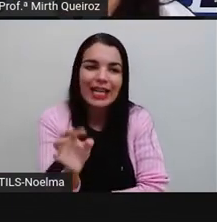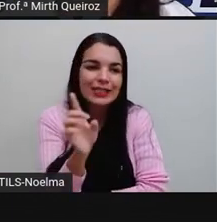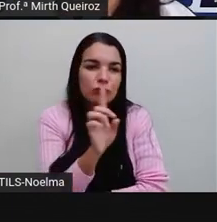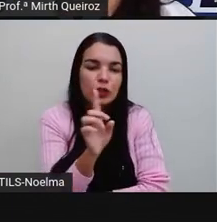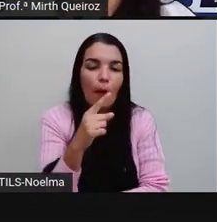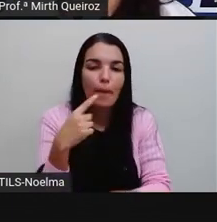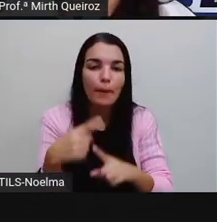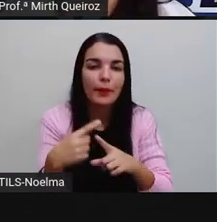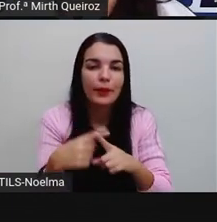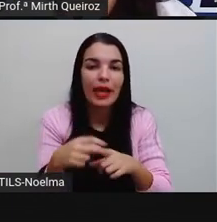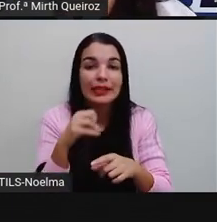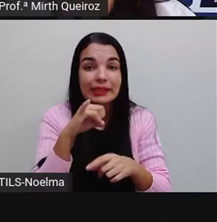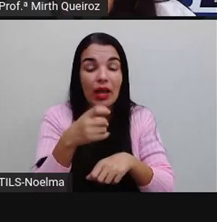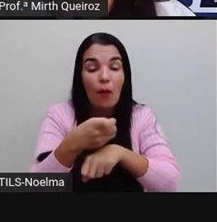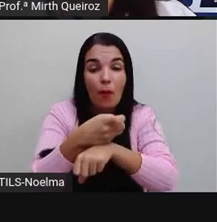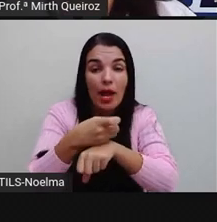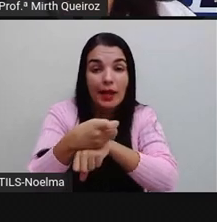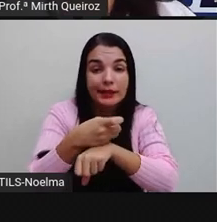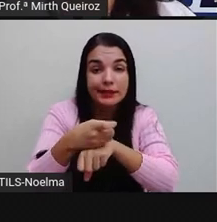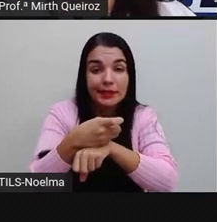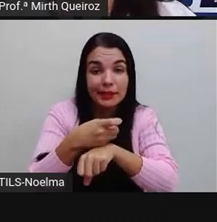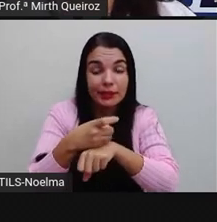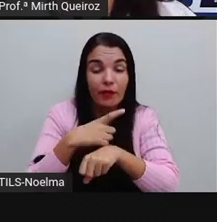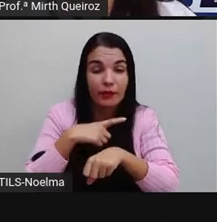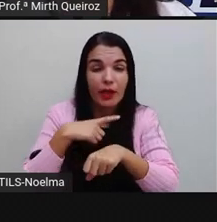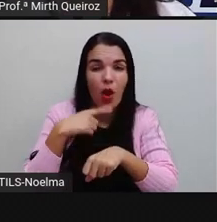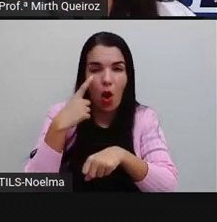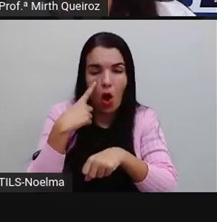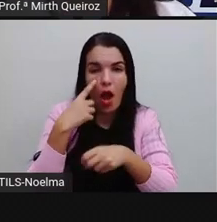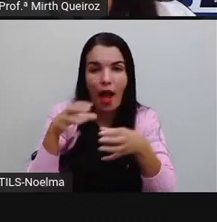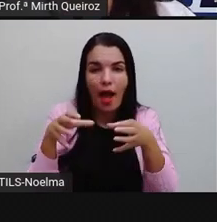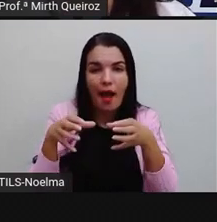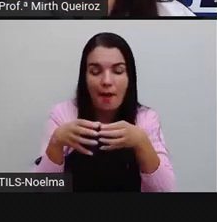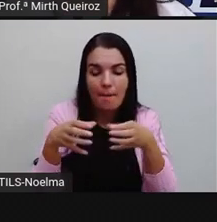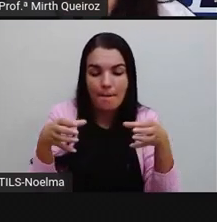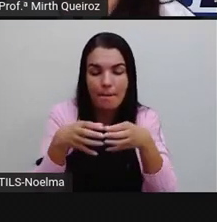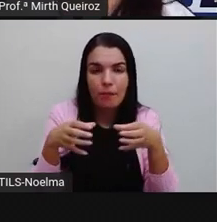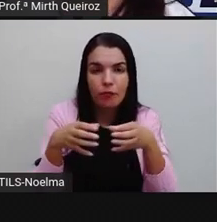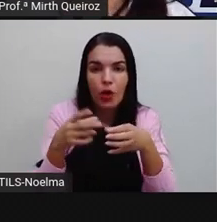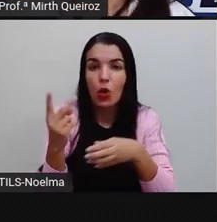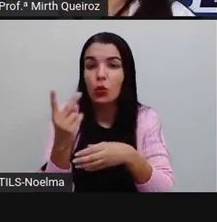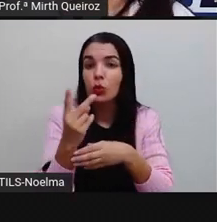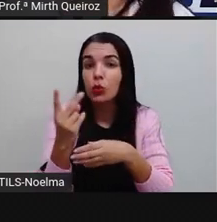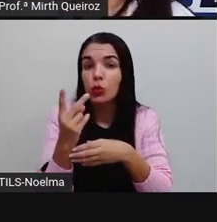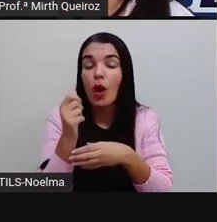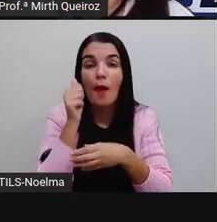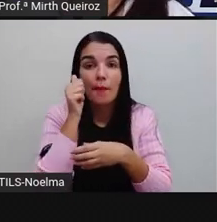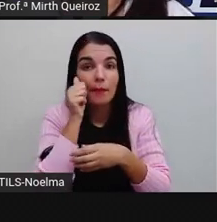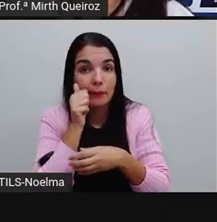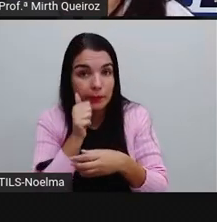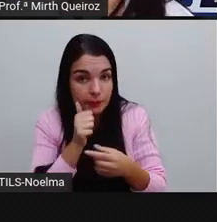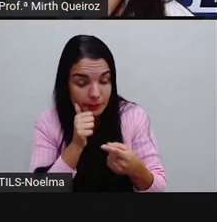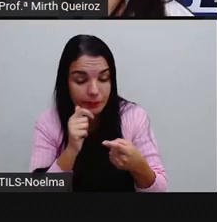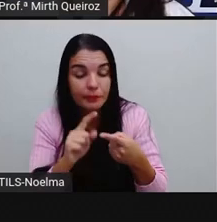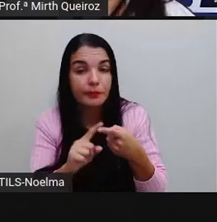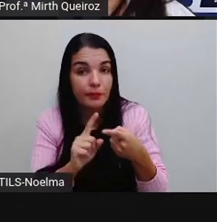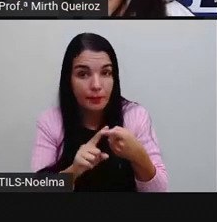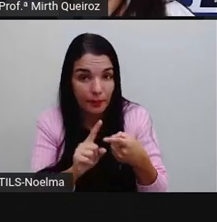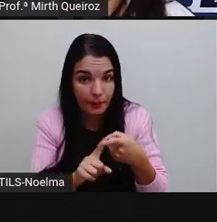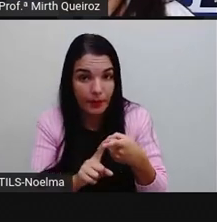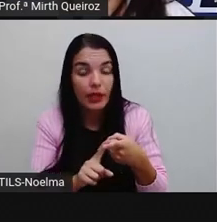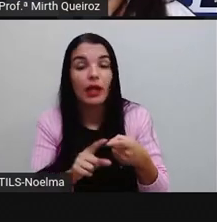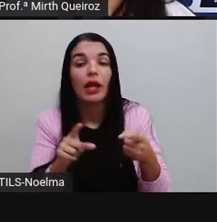Porque quando a gente tem, neste caso, o melão, a pera, nós temos aí um substantivo